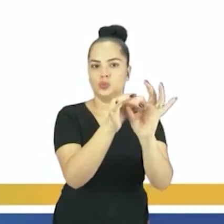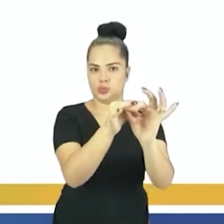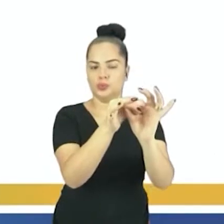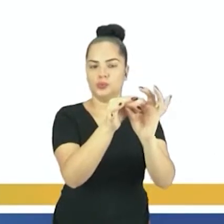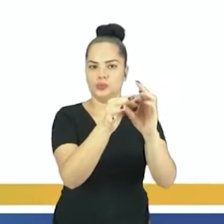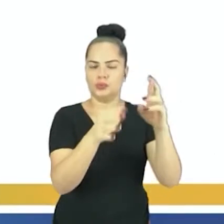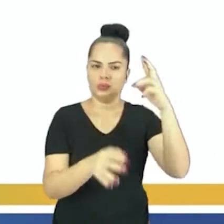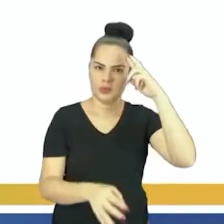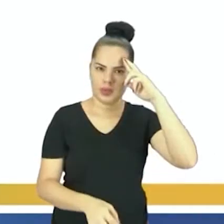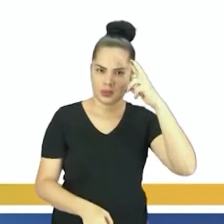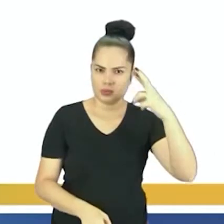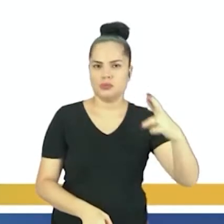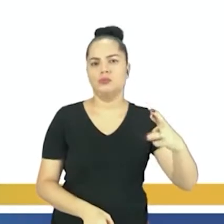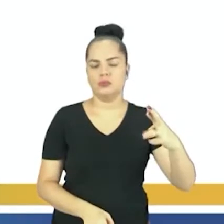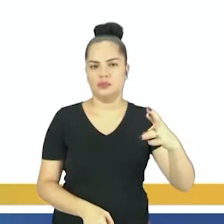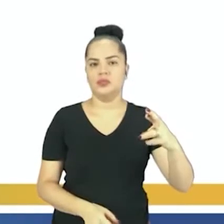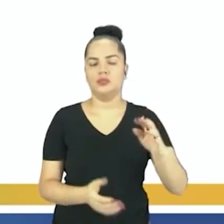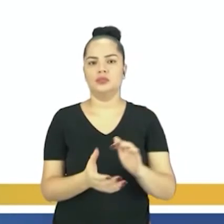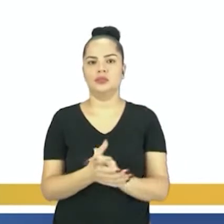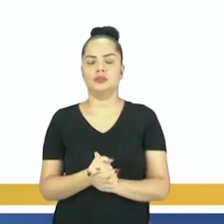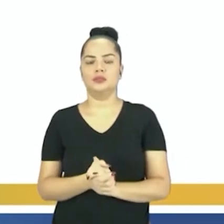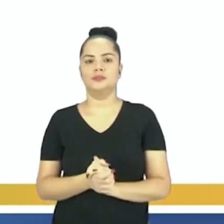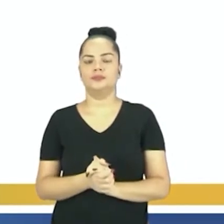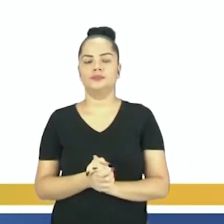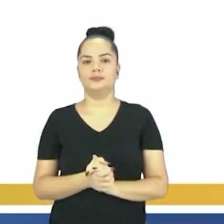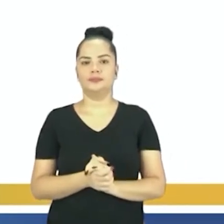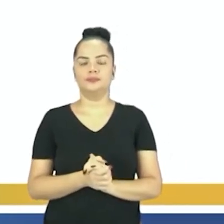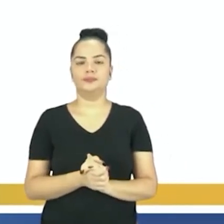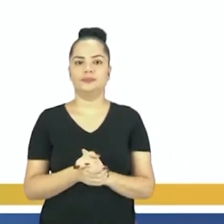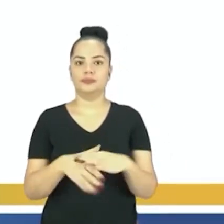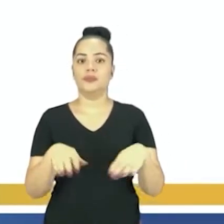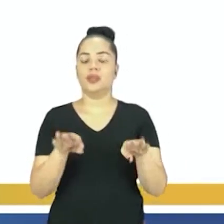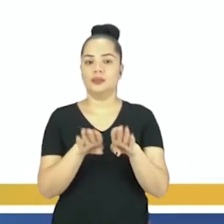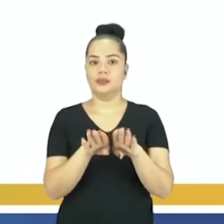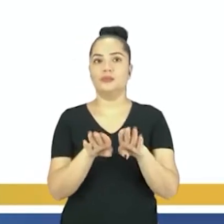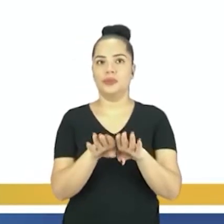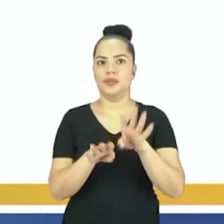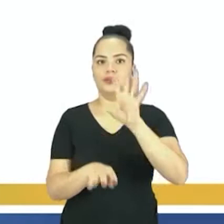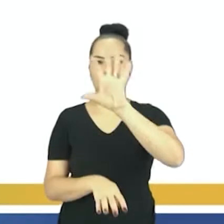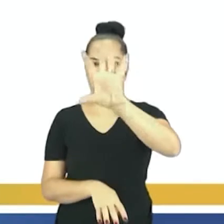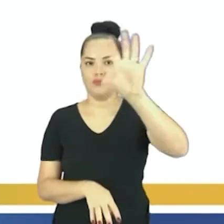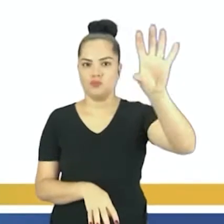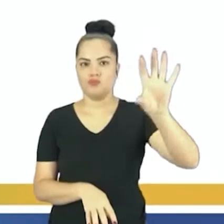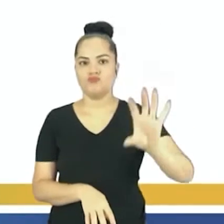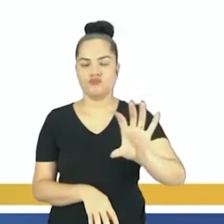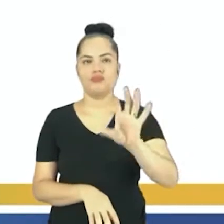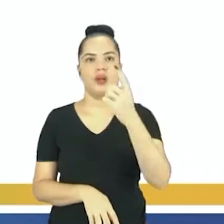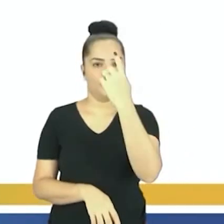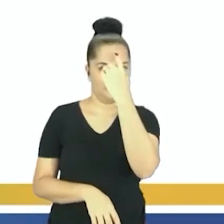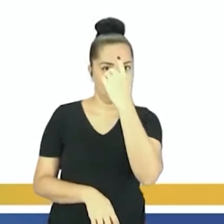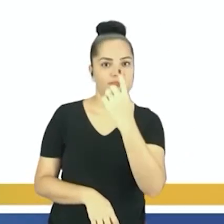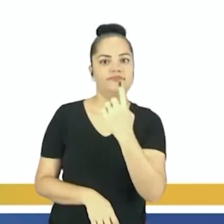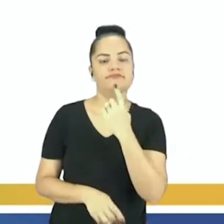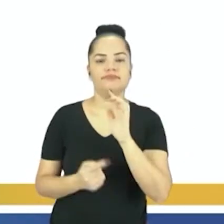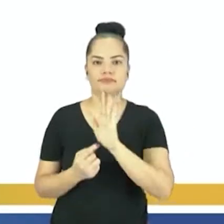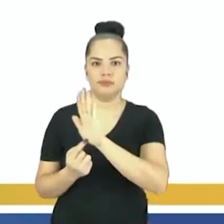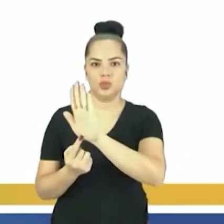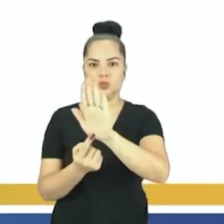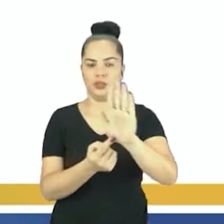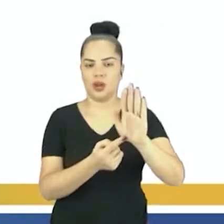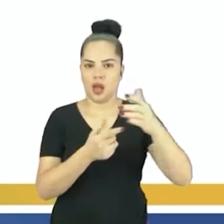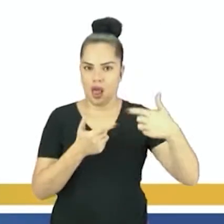Socialistas Soviéticas. Uma outra regionalização do espaço mundial, durante a Guerra Fria,